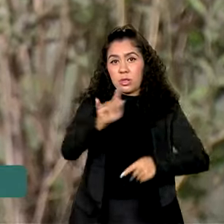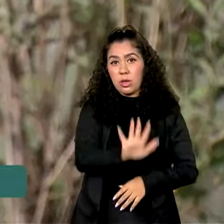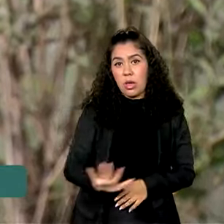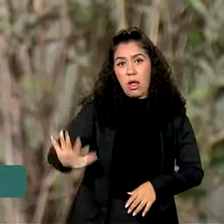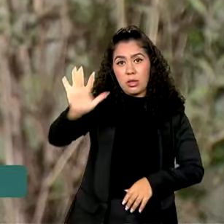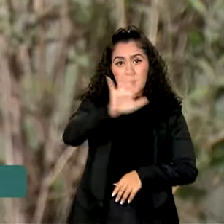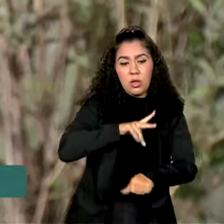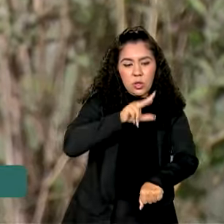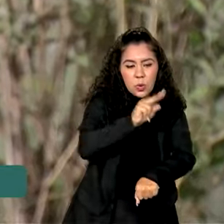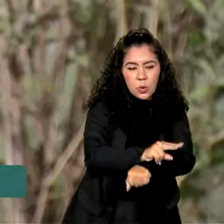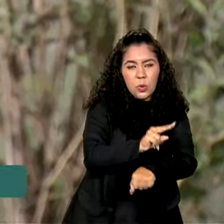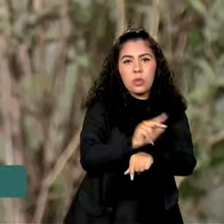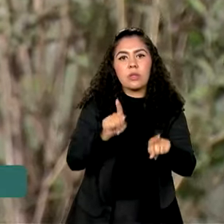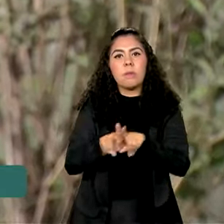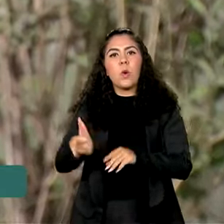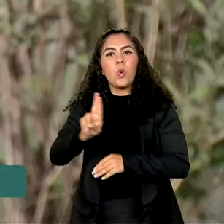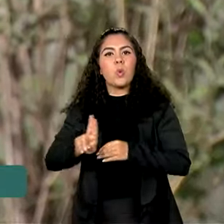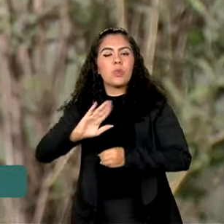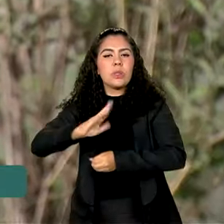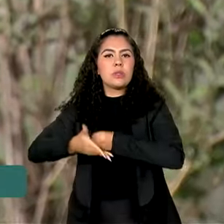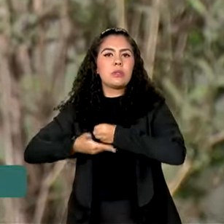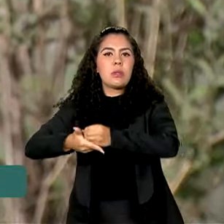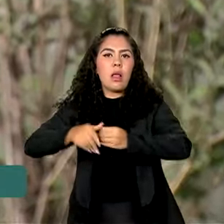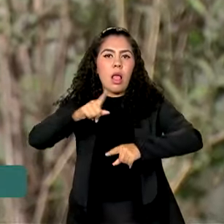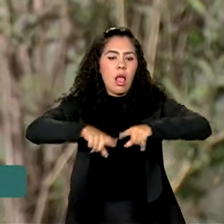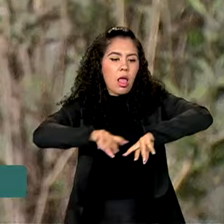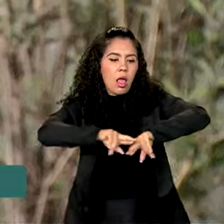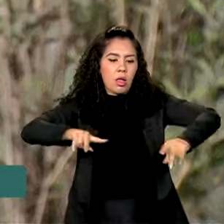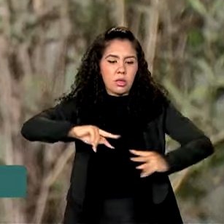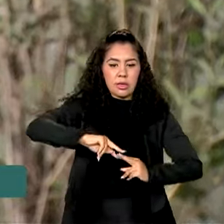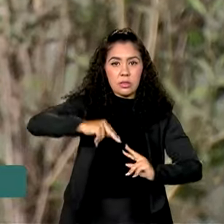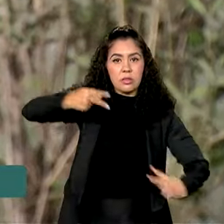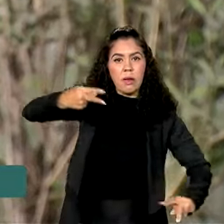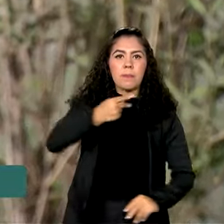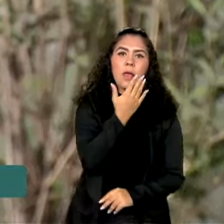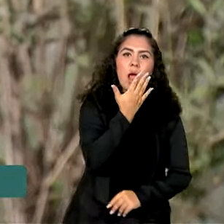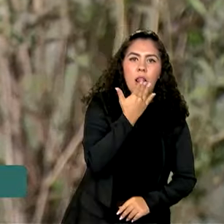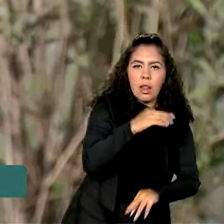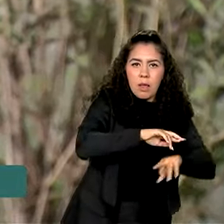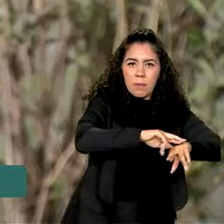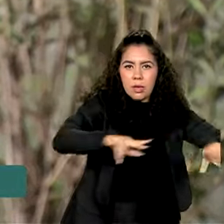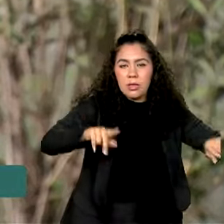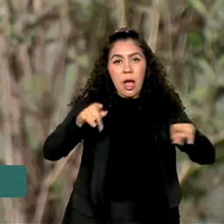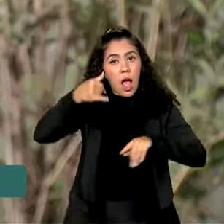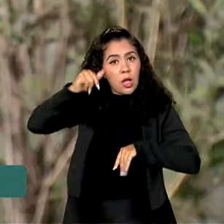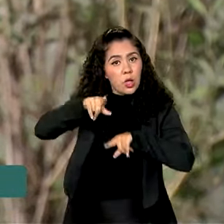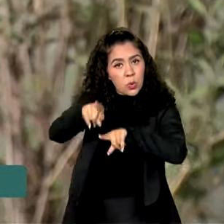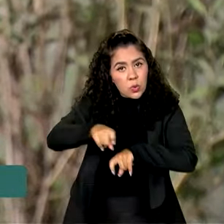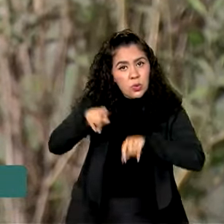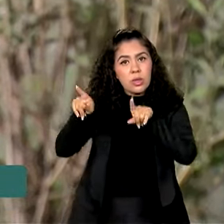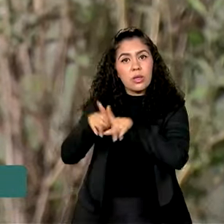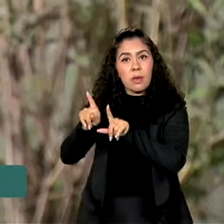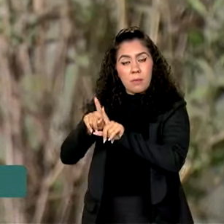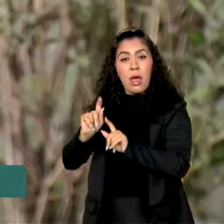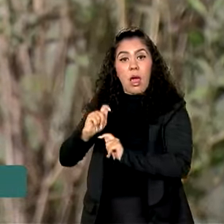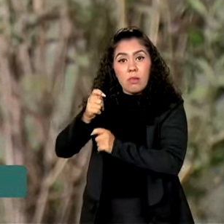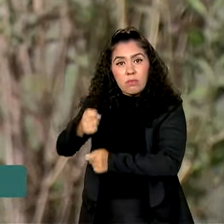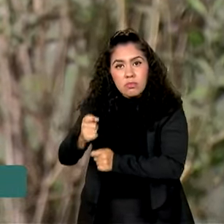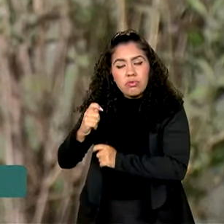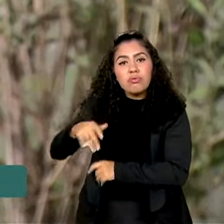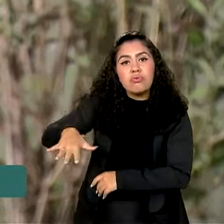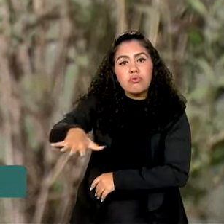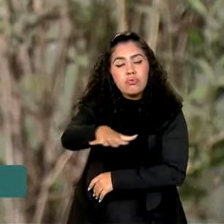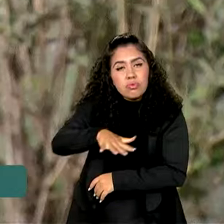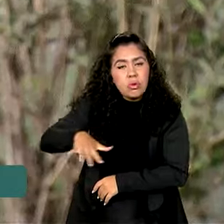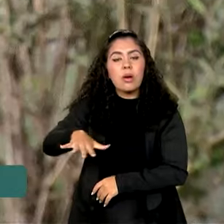Conservação e Uso Sustentável dos Recursos Genéticos para a Alimentação, a Agricultura e a Pecuária. A iniciativa vai